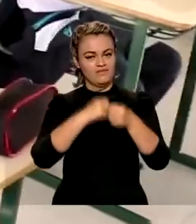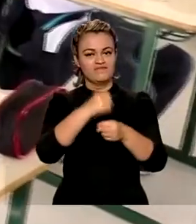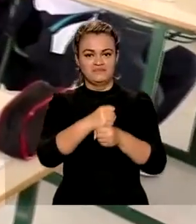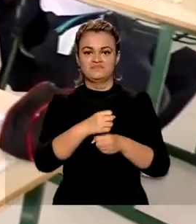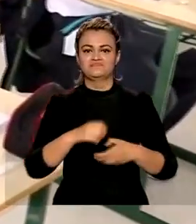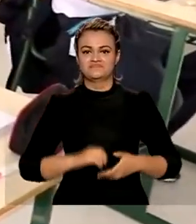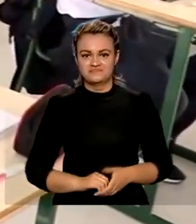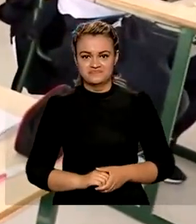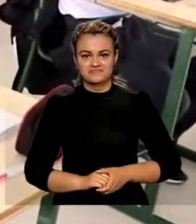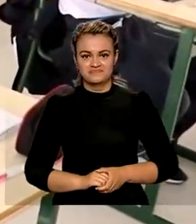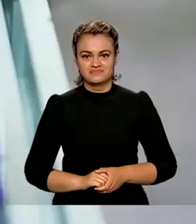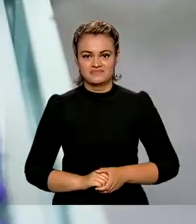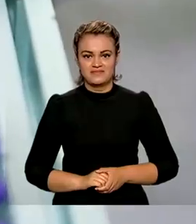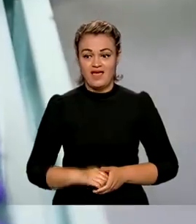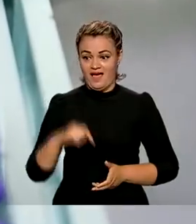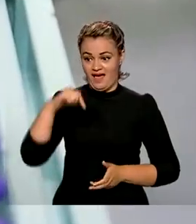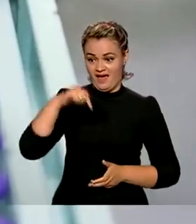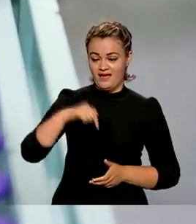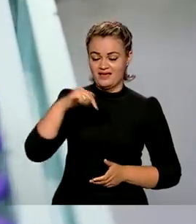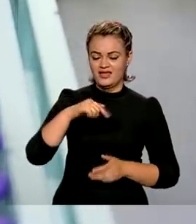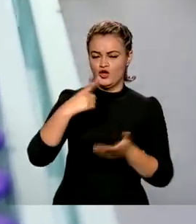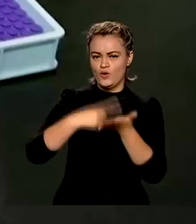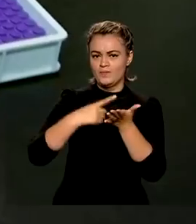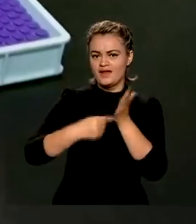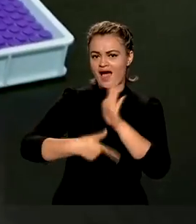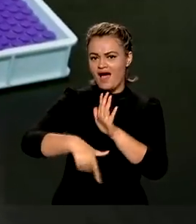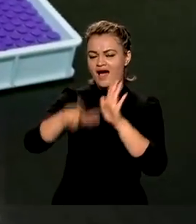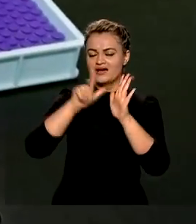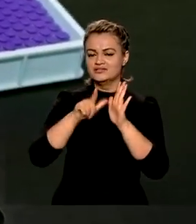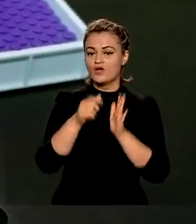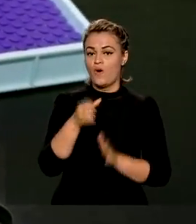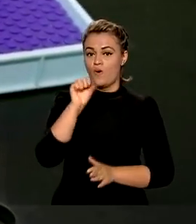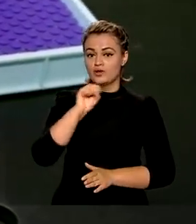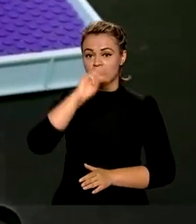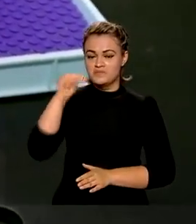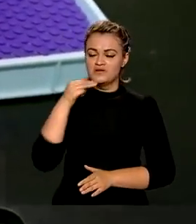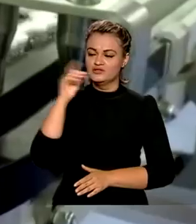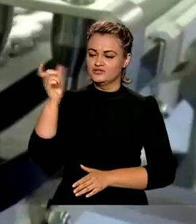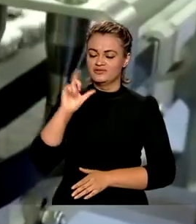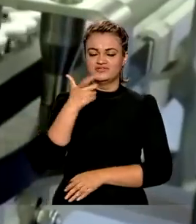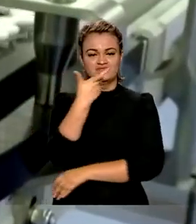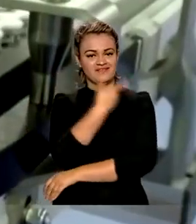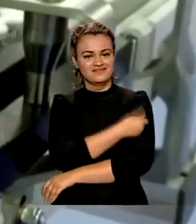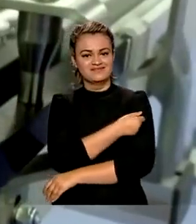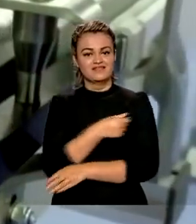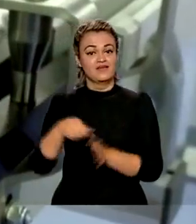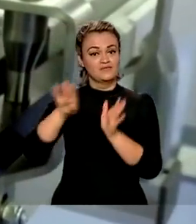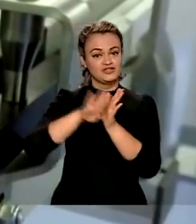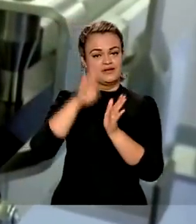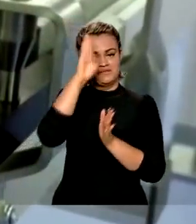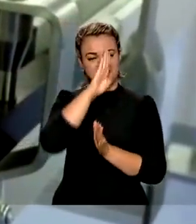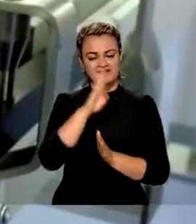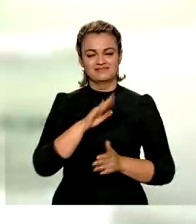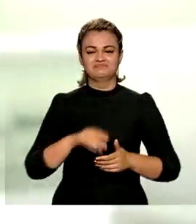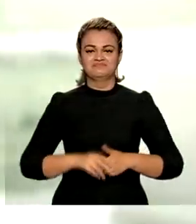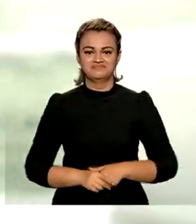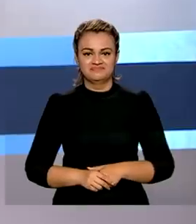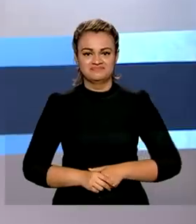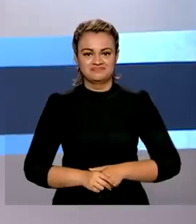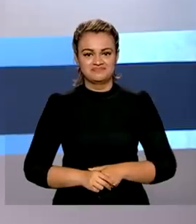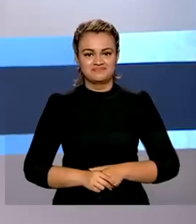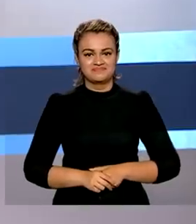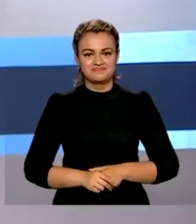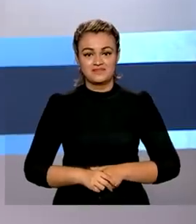2022. Brasil antecipa a entrega de mais de 8 milhões de doses de vacinas contra a Covid-19.